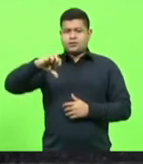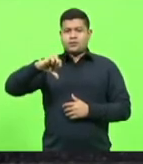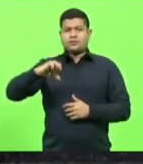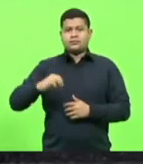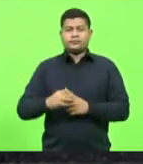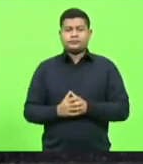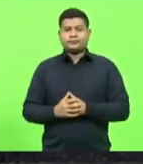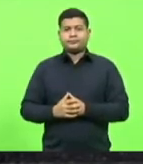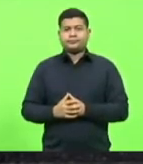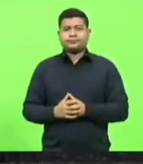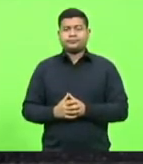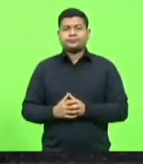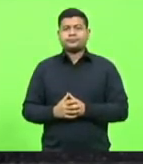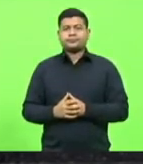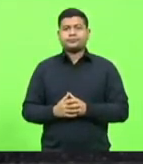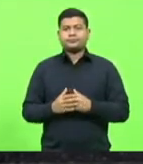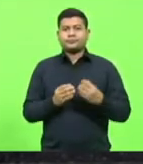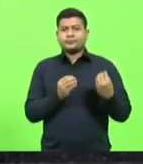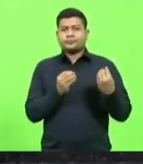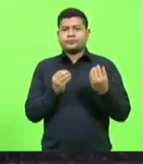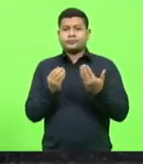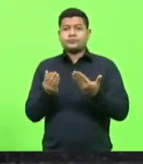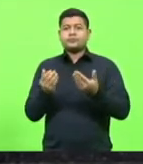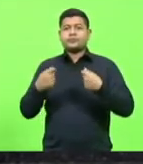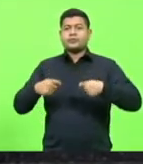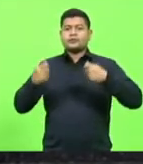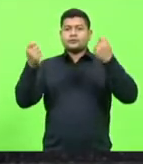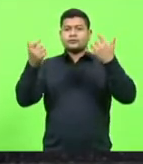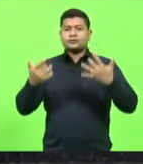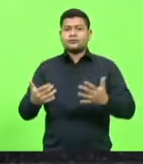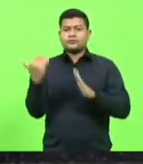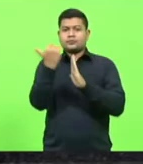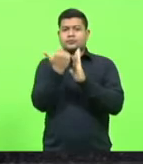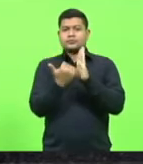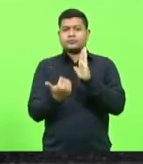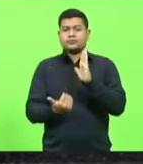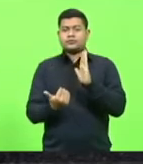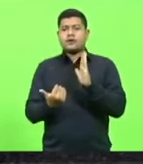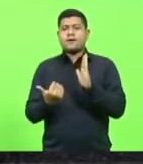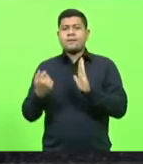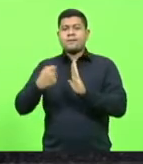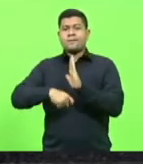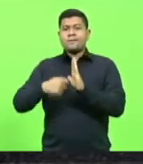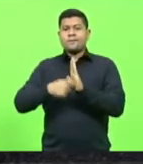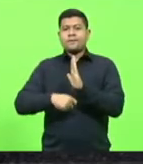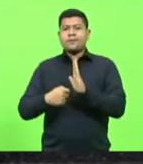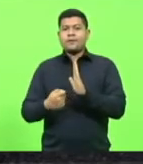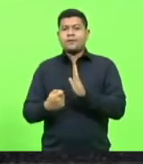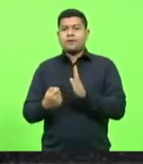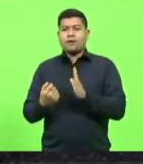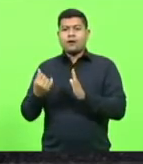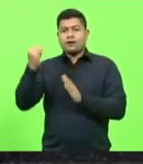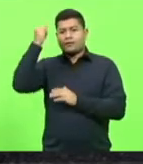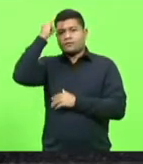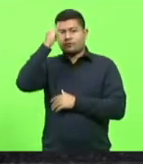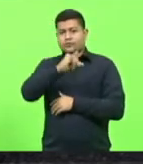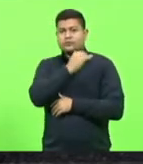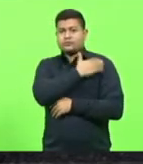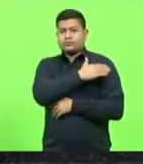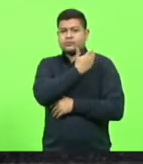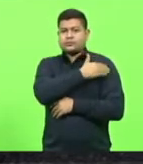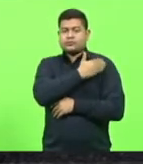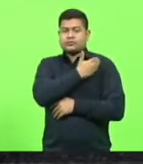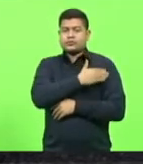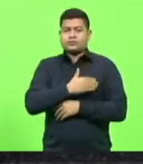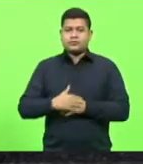concede a explicação de programas de combate ao bullying nas escolas do Estado. Em